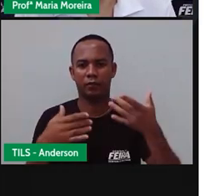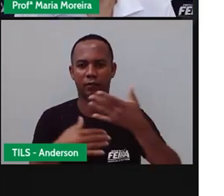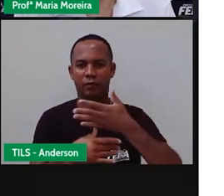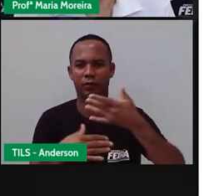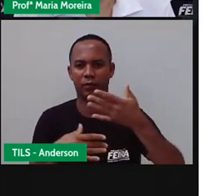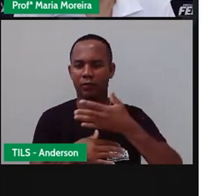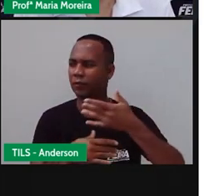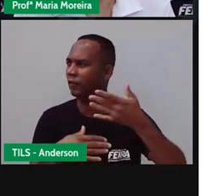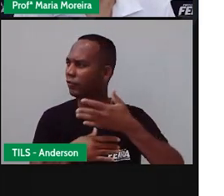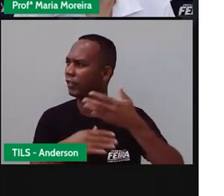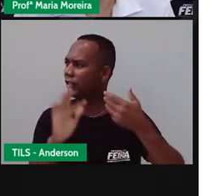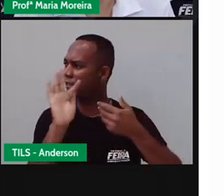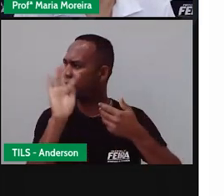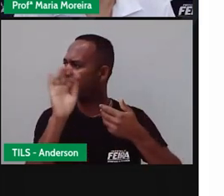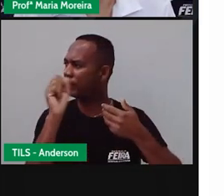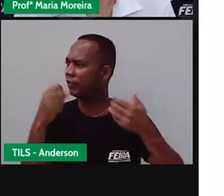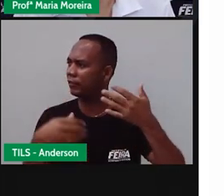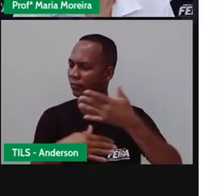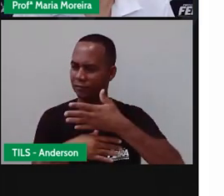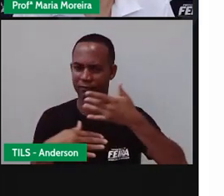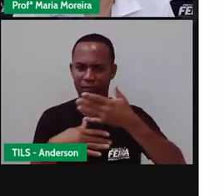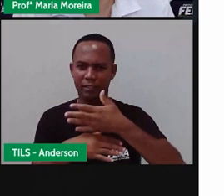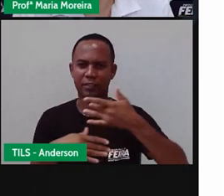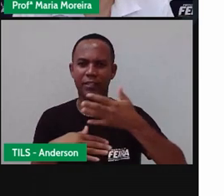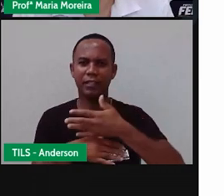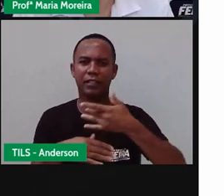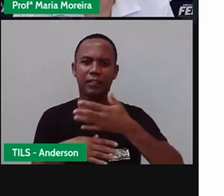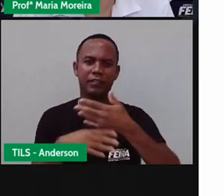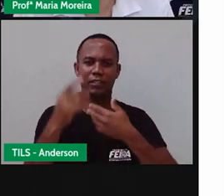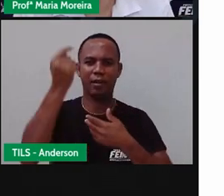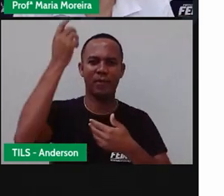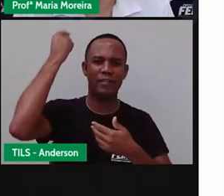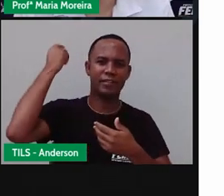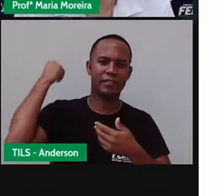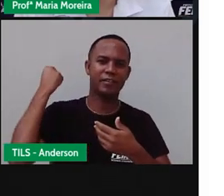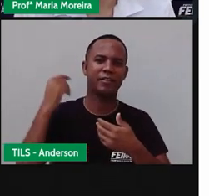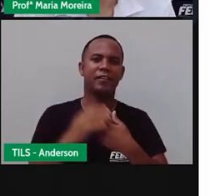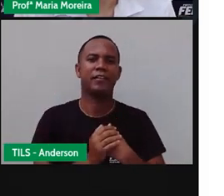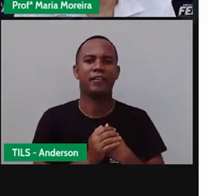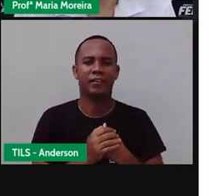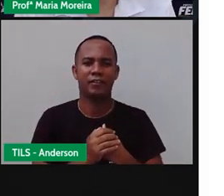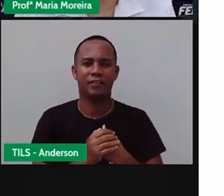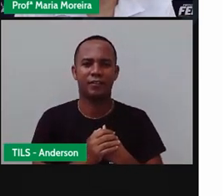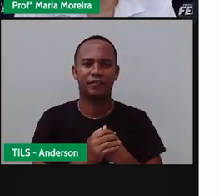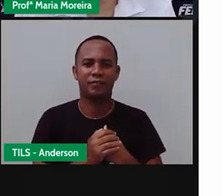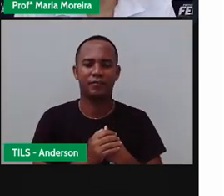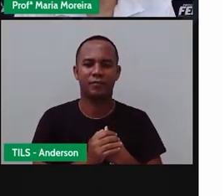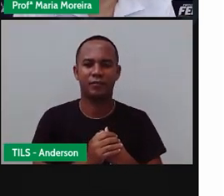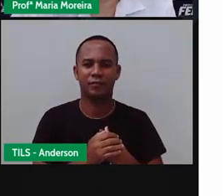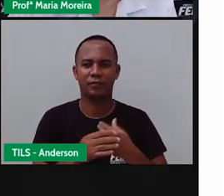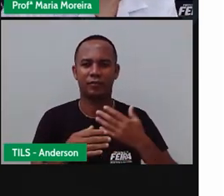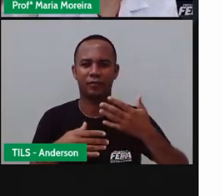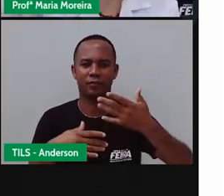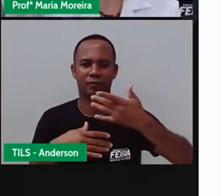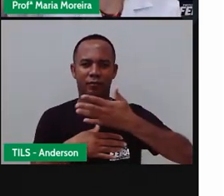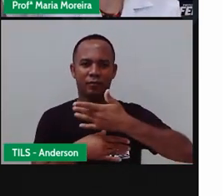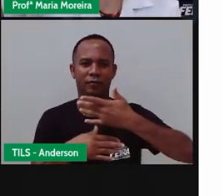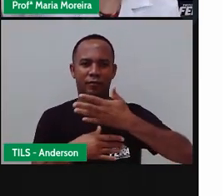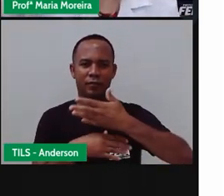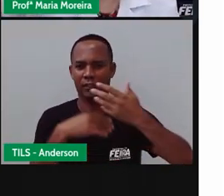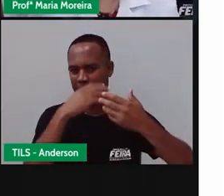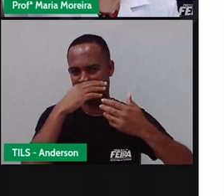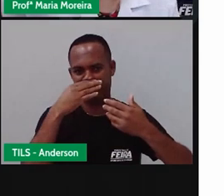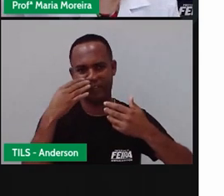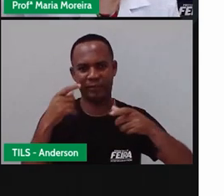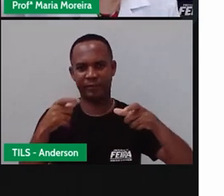A nossa cidade? Feira de Santana, Feira de Santana, que era no bairro Olhos